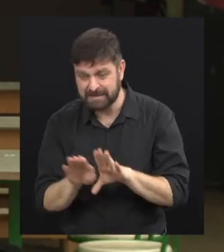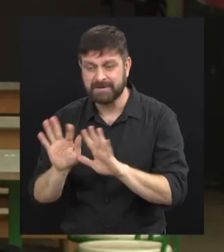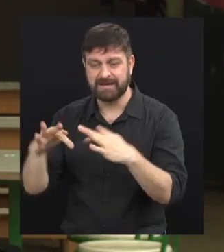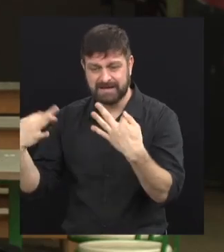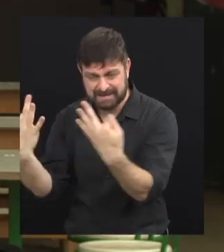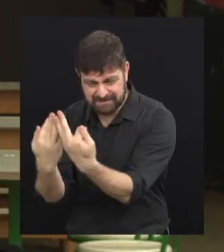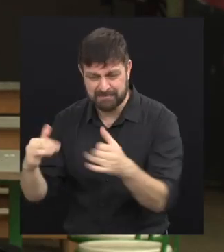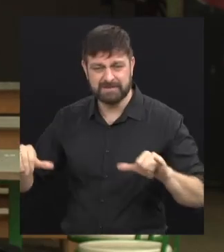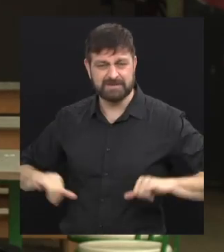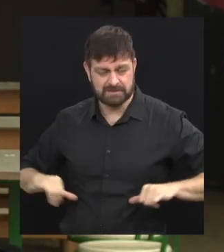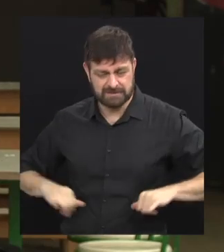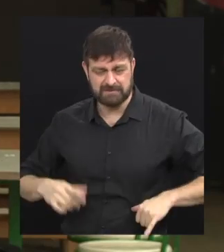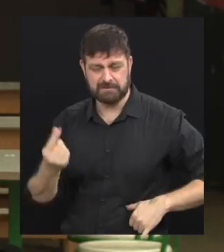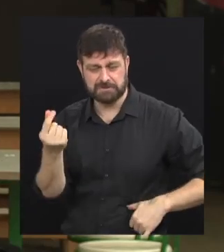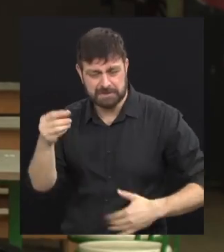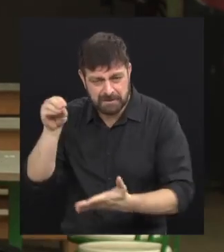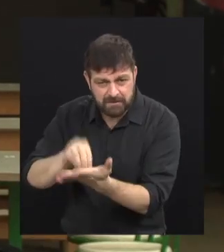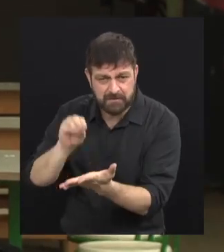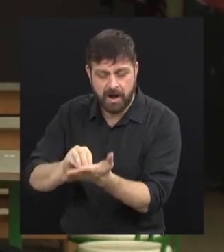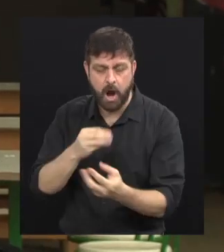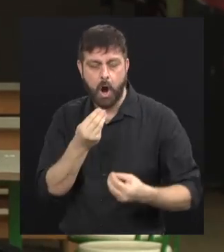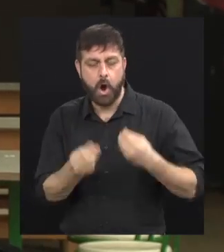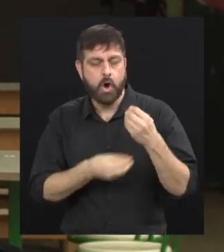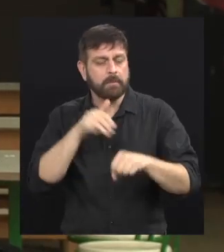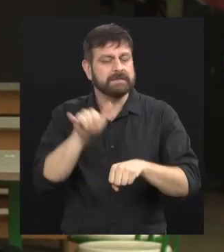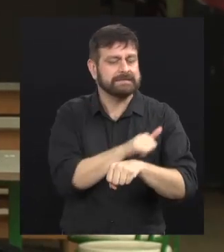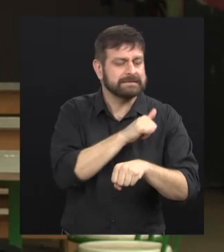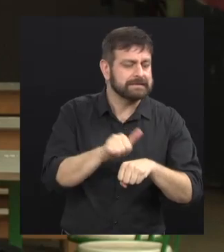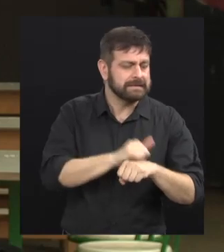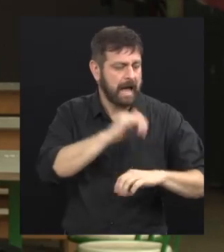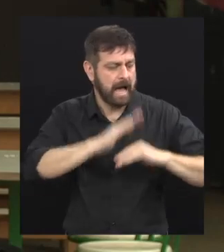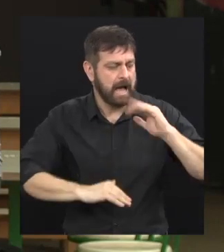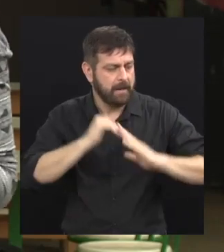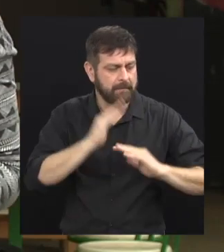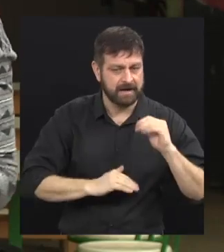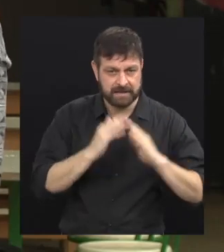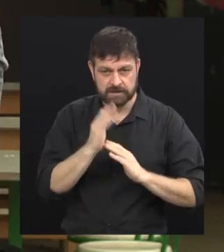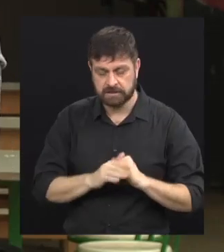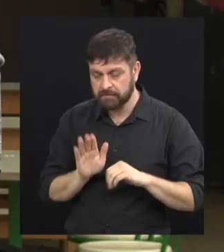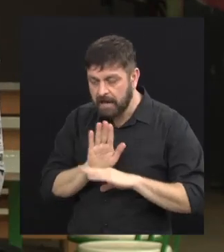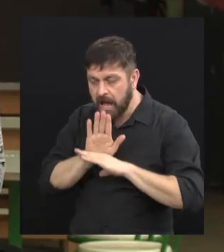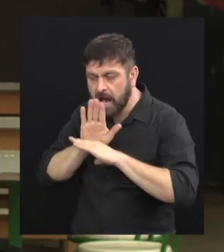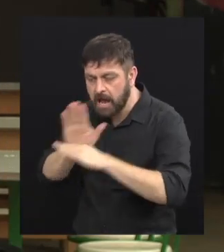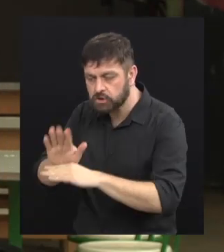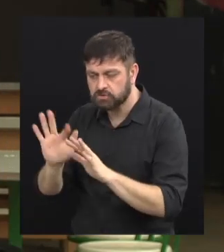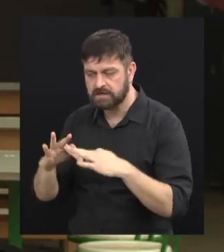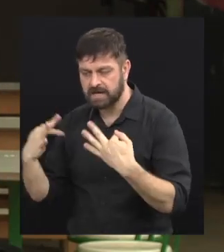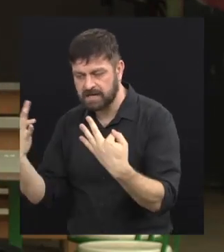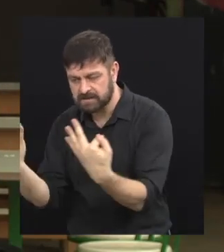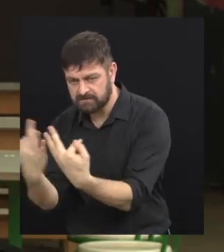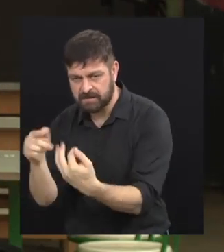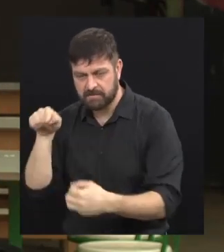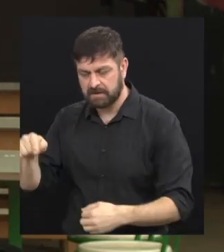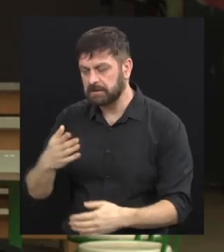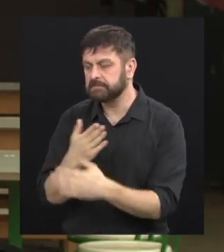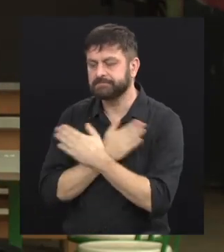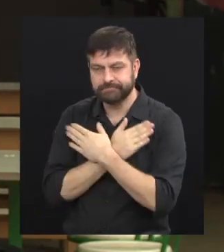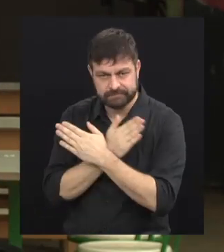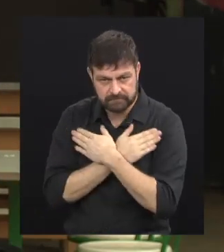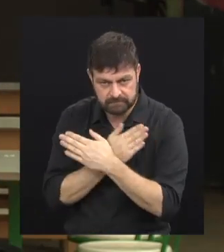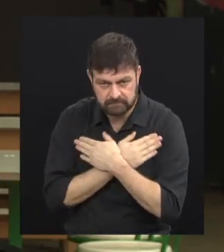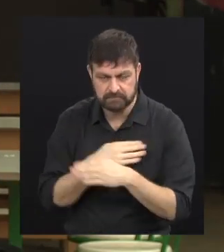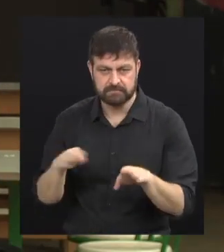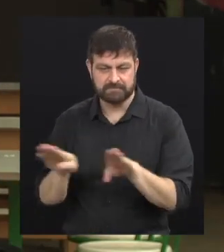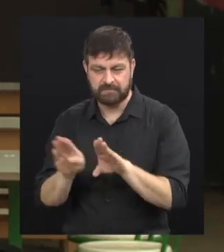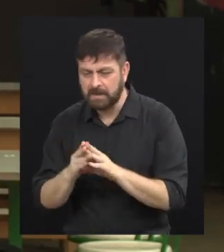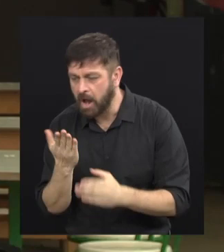com isso. Como que vocês se mobilizaram para dar força e alternativa para essas famílias que ficaram desempregadas, que muitas